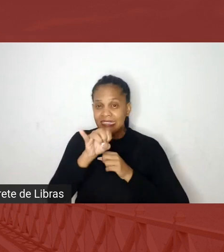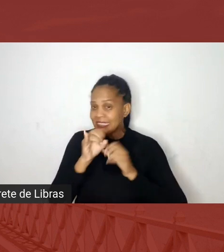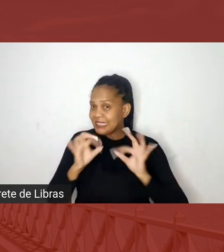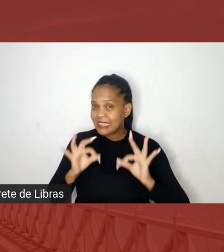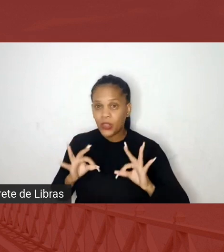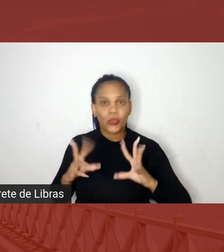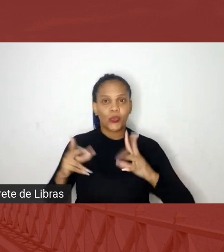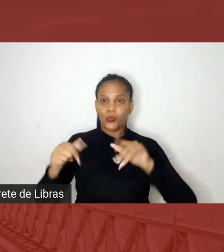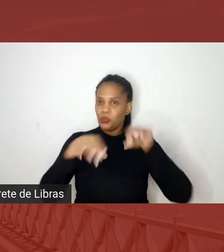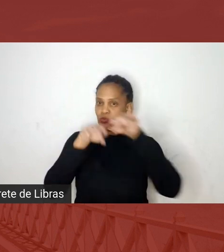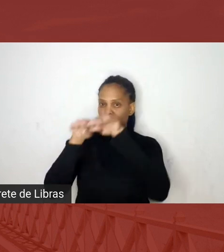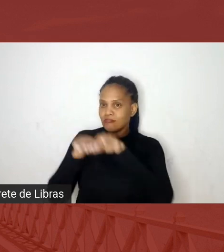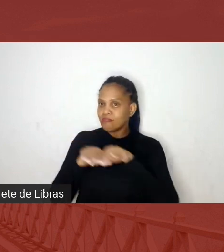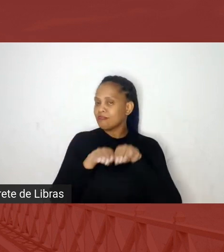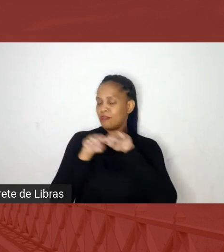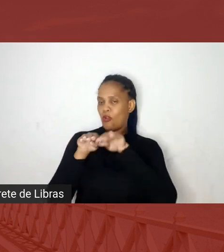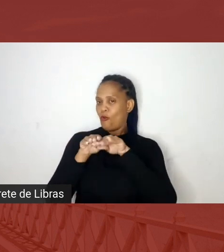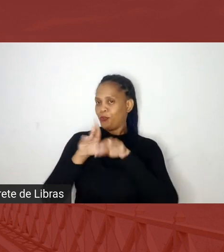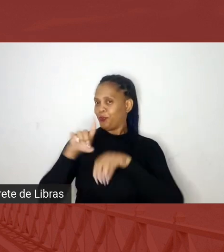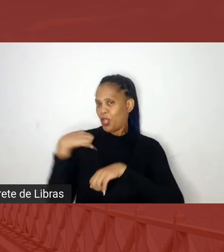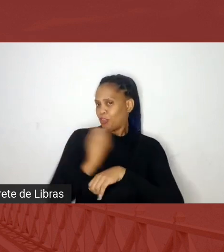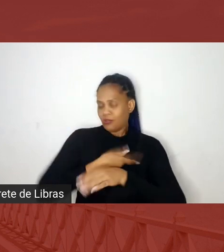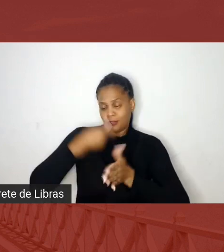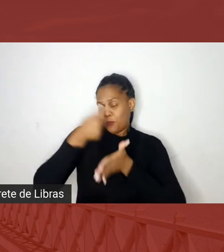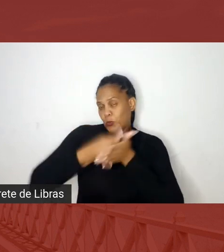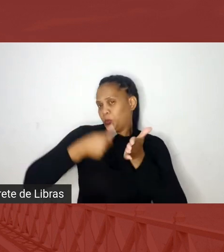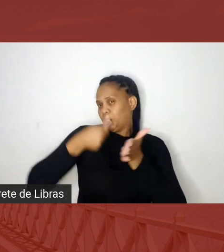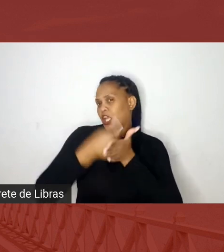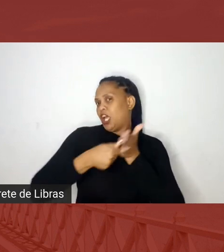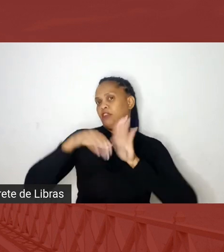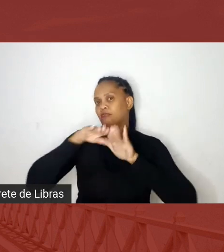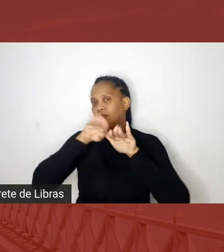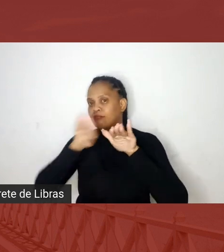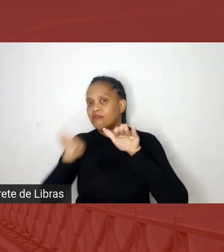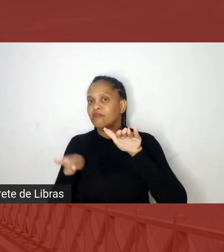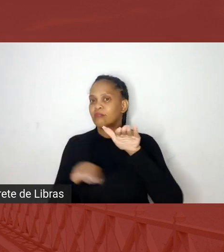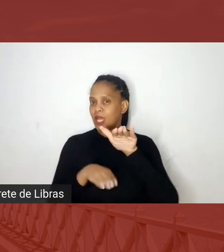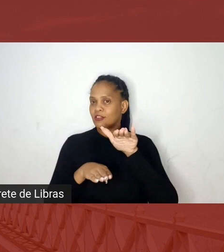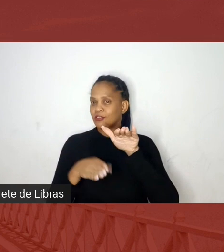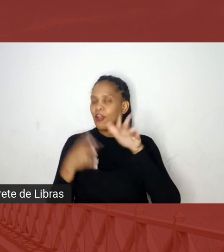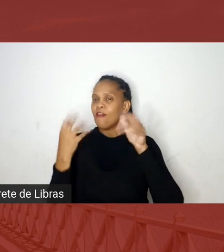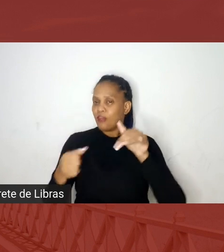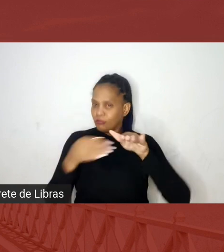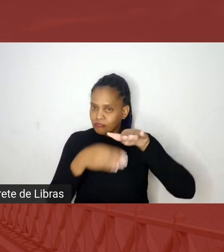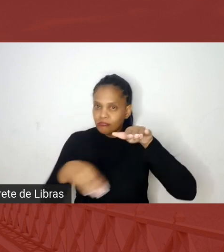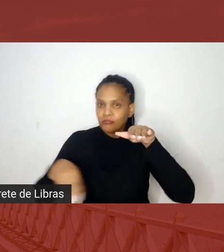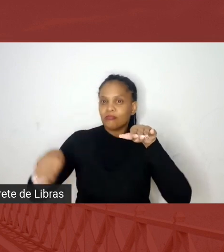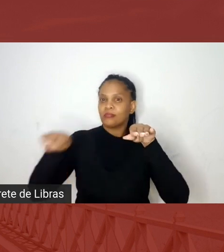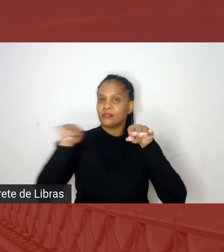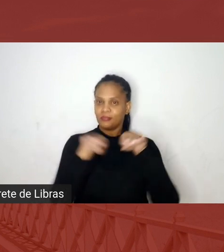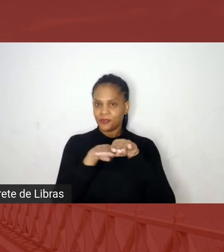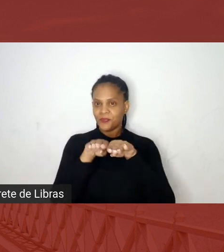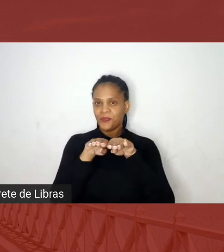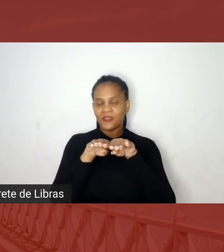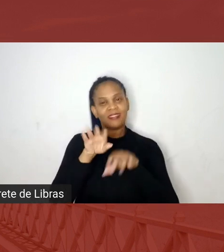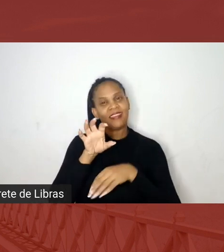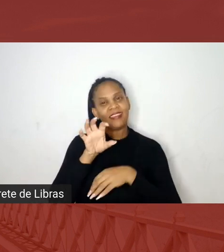não estamos mais lutando por equidade, estamos com igualdade. É isso.